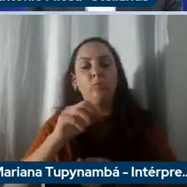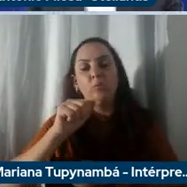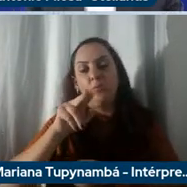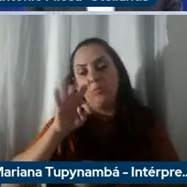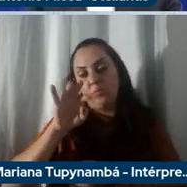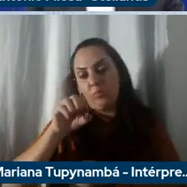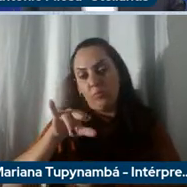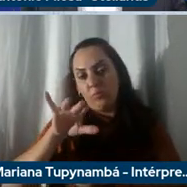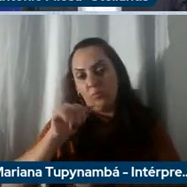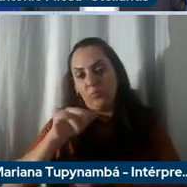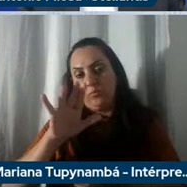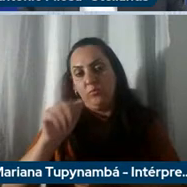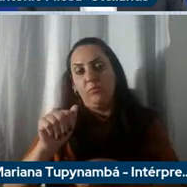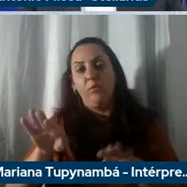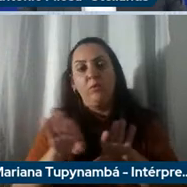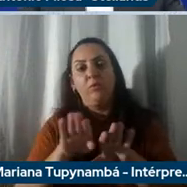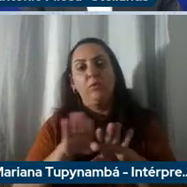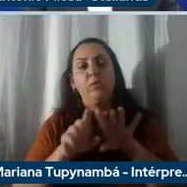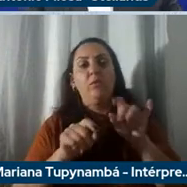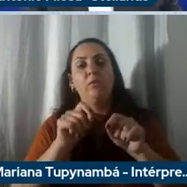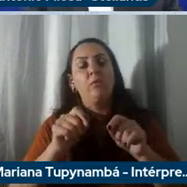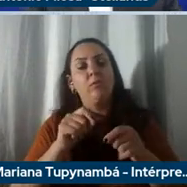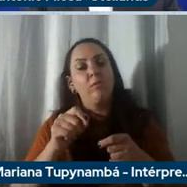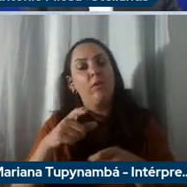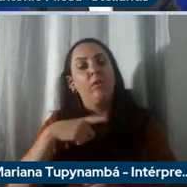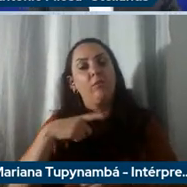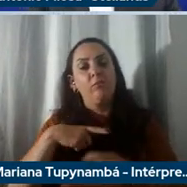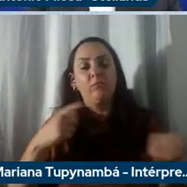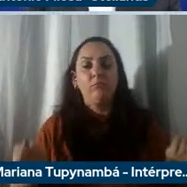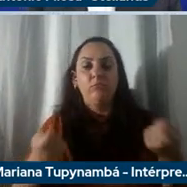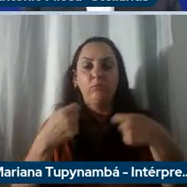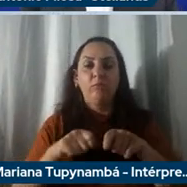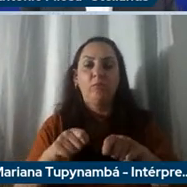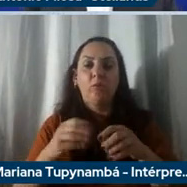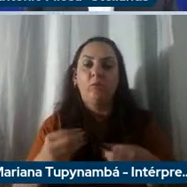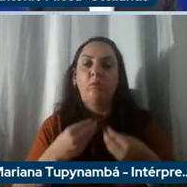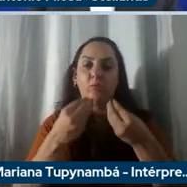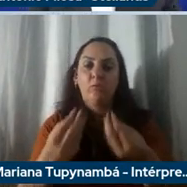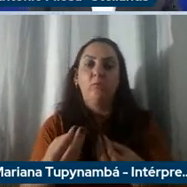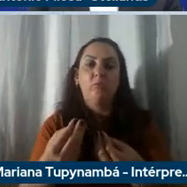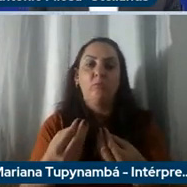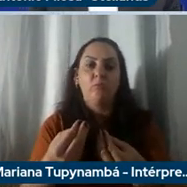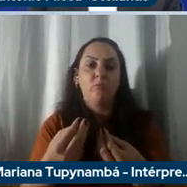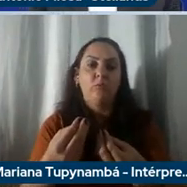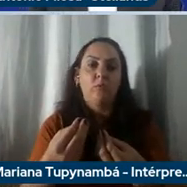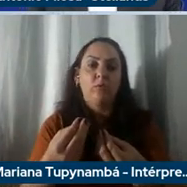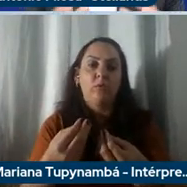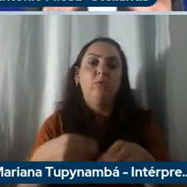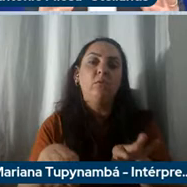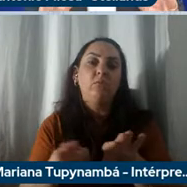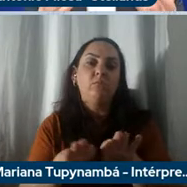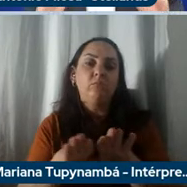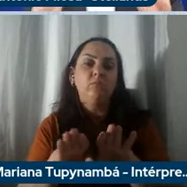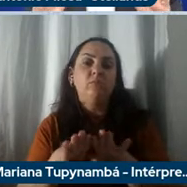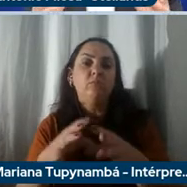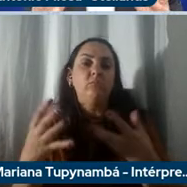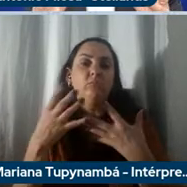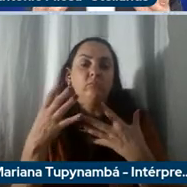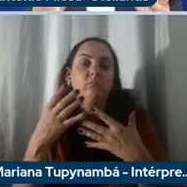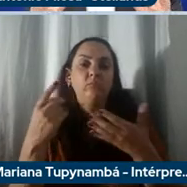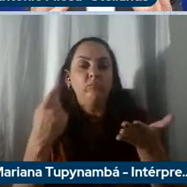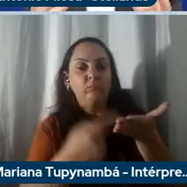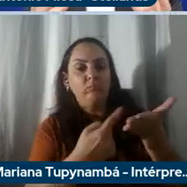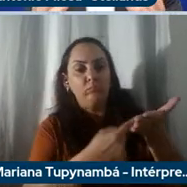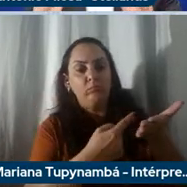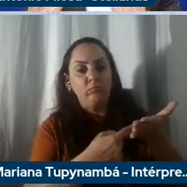cada vez mais explorar as possibilidades que nos dá a conectividade e por fim queremos combinar